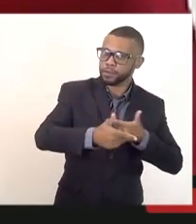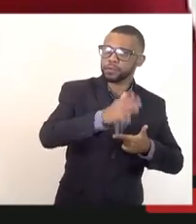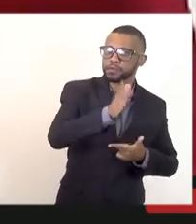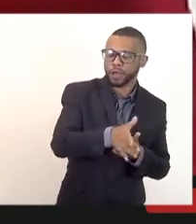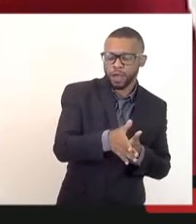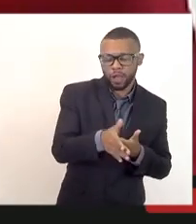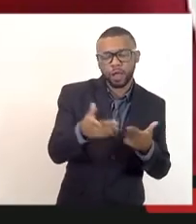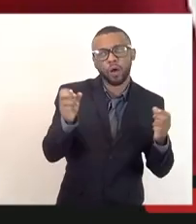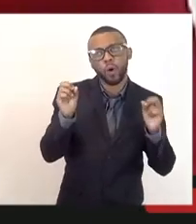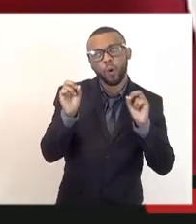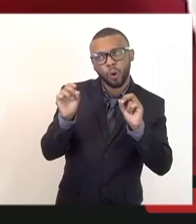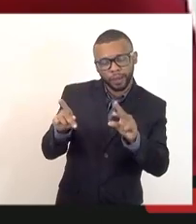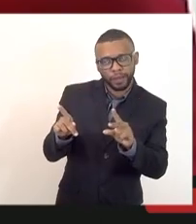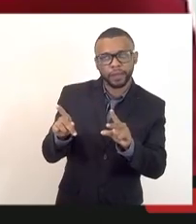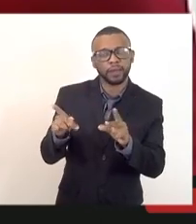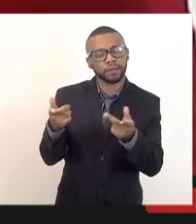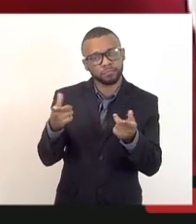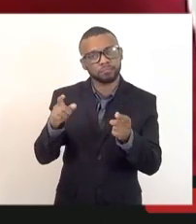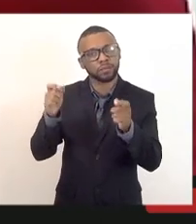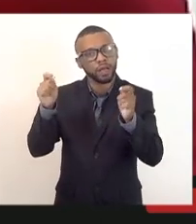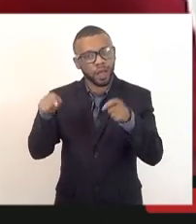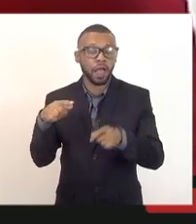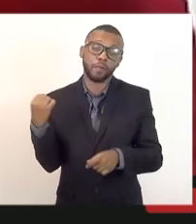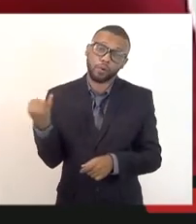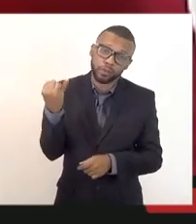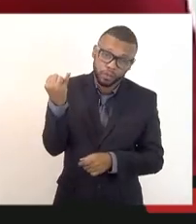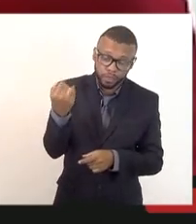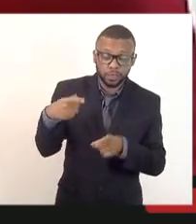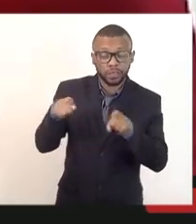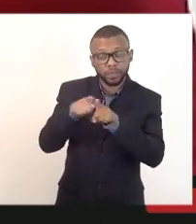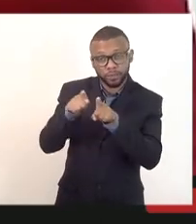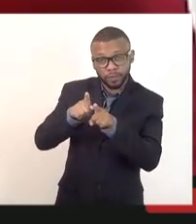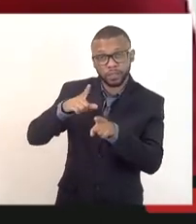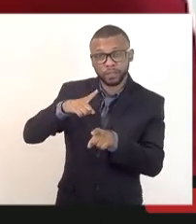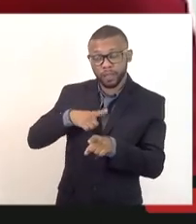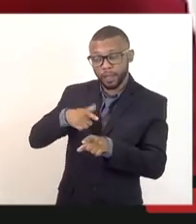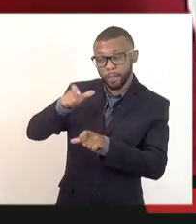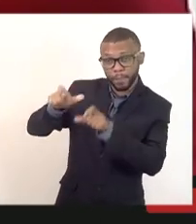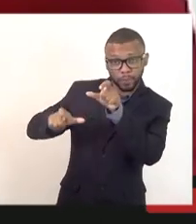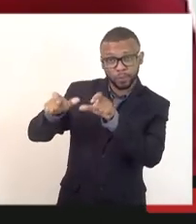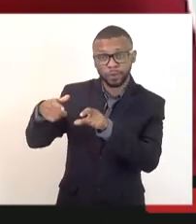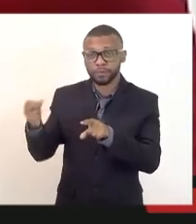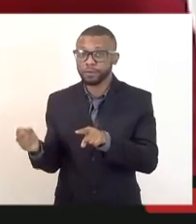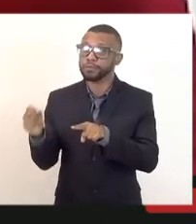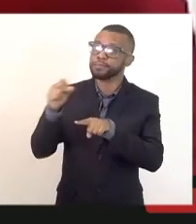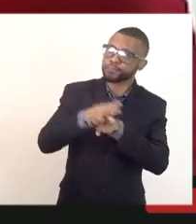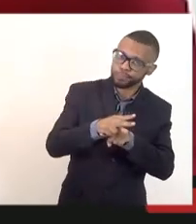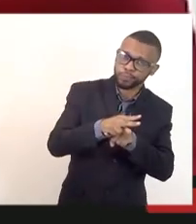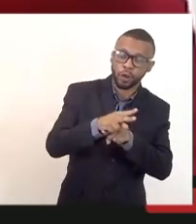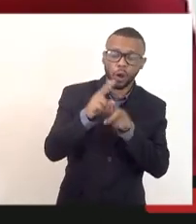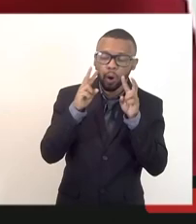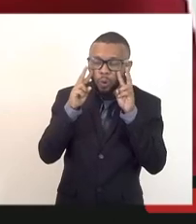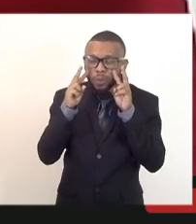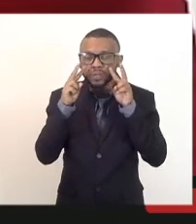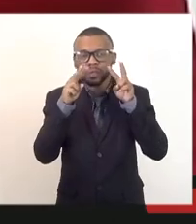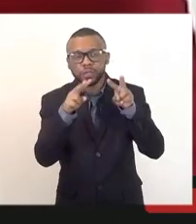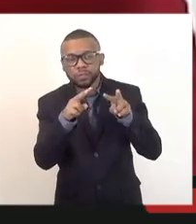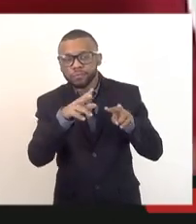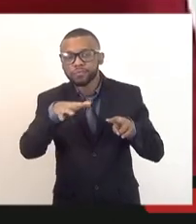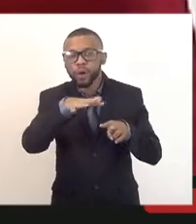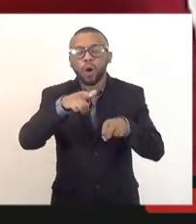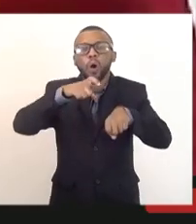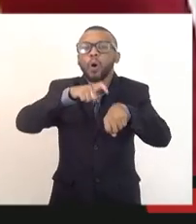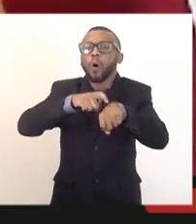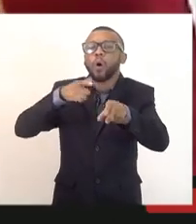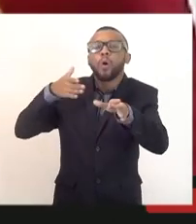exigência seja também feita para quem vai ingressar, considerando, sobretudo, o lapso do tempo